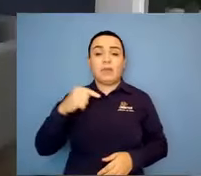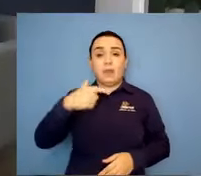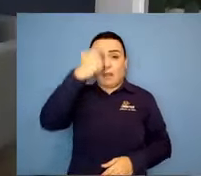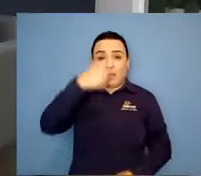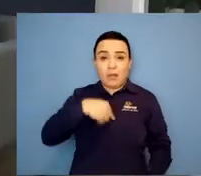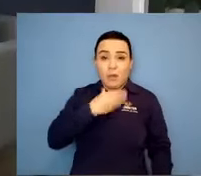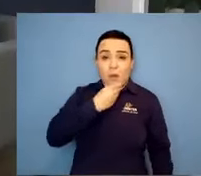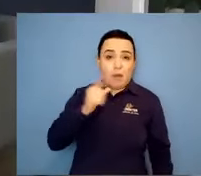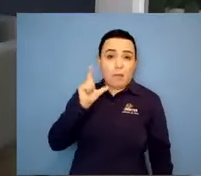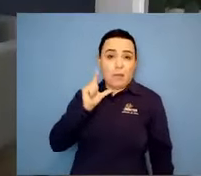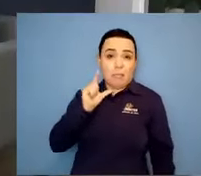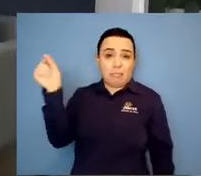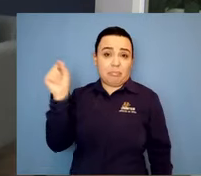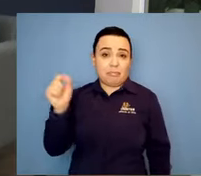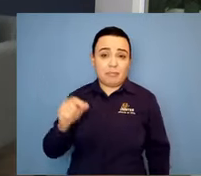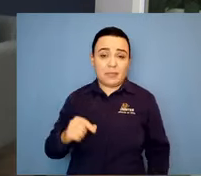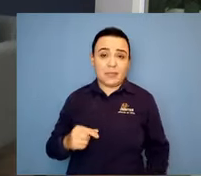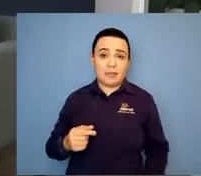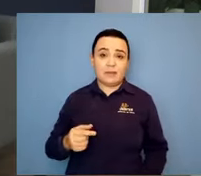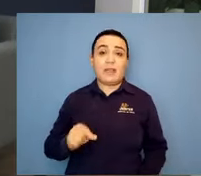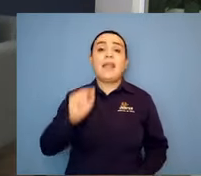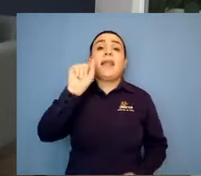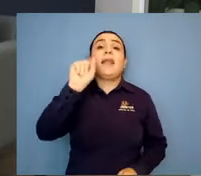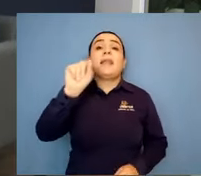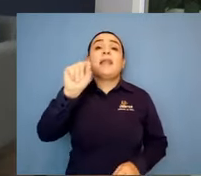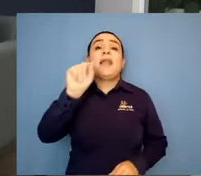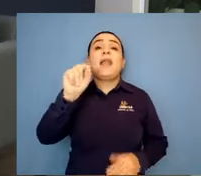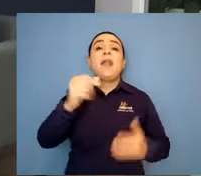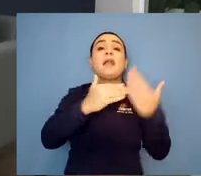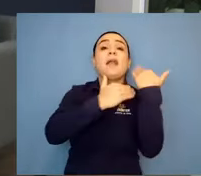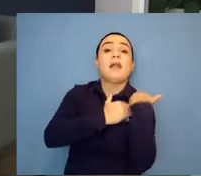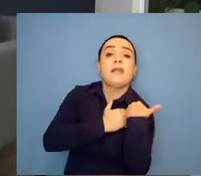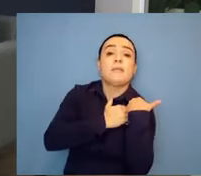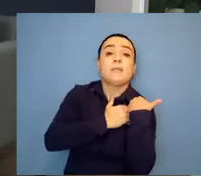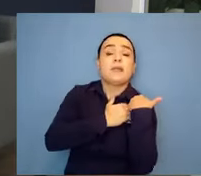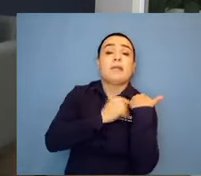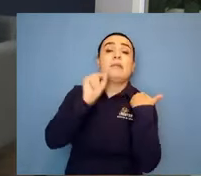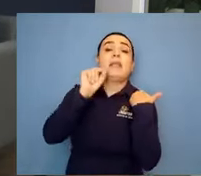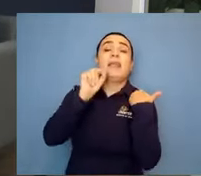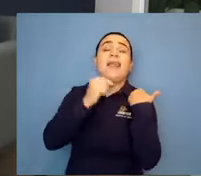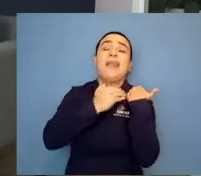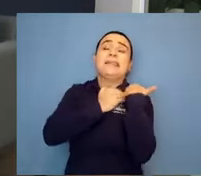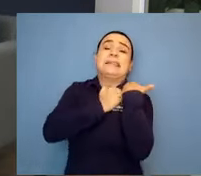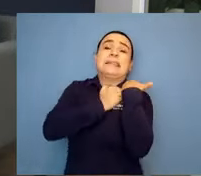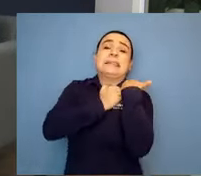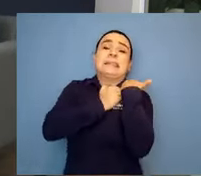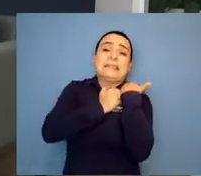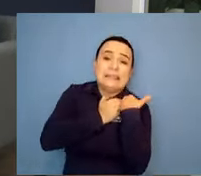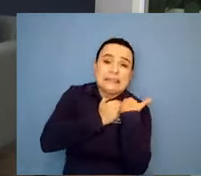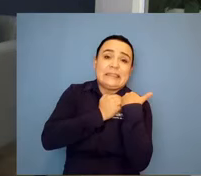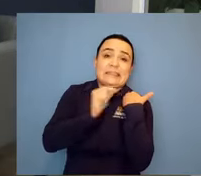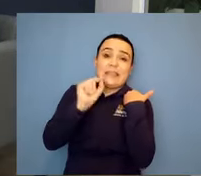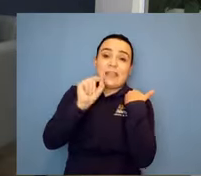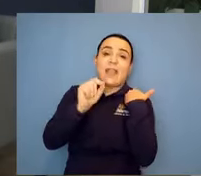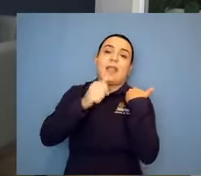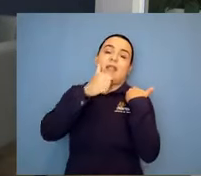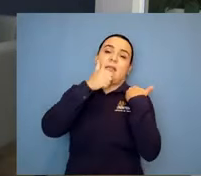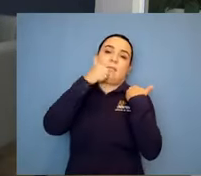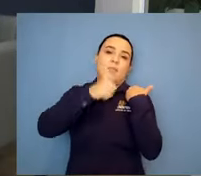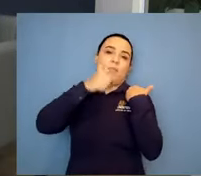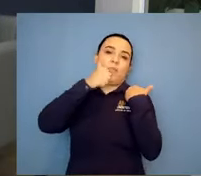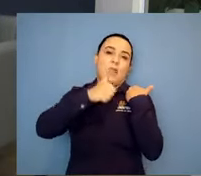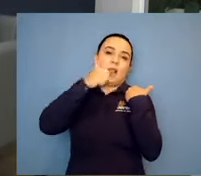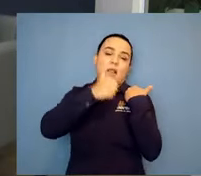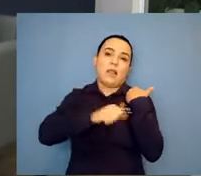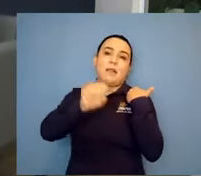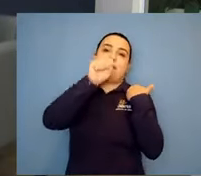colocar no lugar do outro e... Você com o marido, a família fortalecida, você supera com muito mais